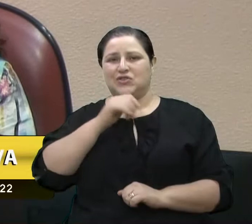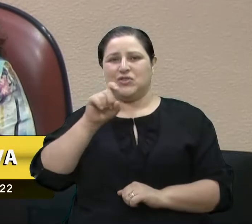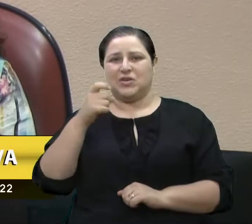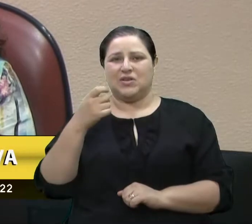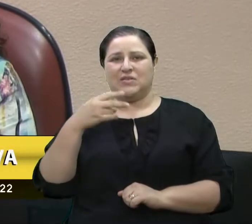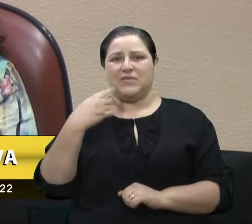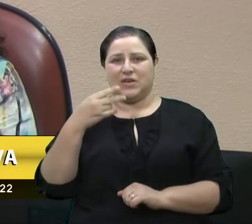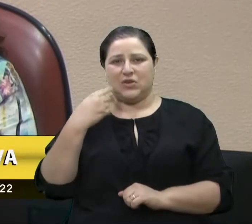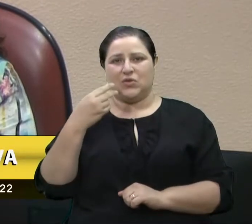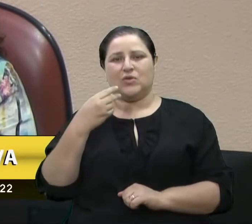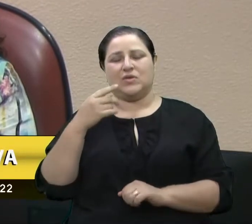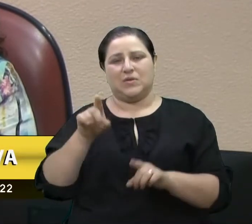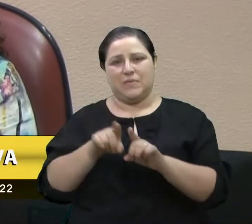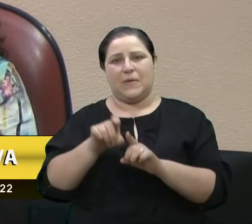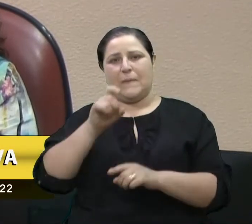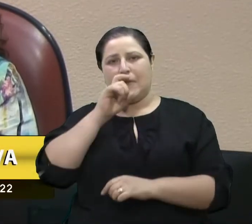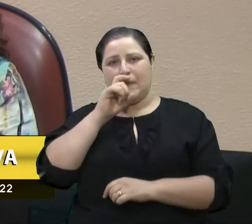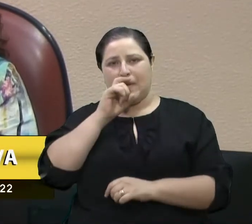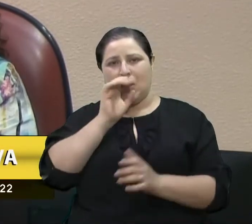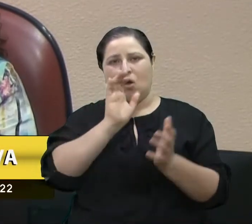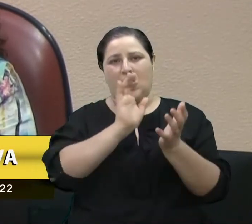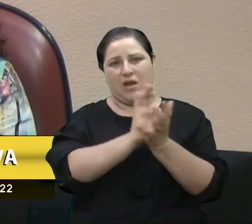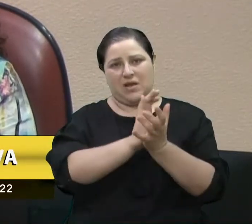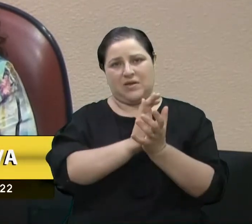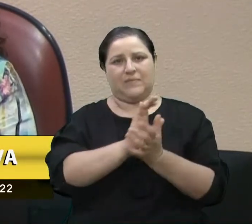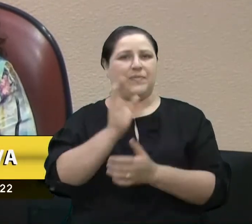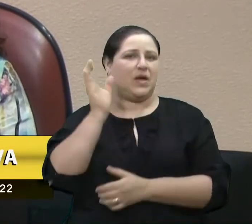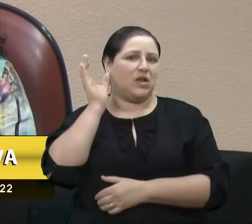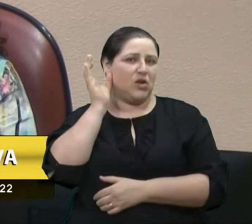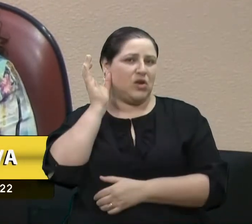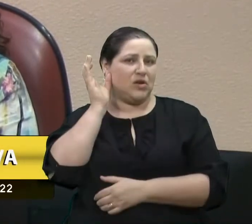e de um pai de um colega. Vereador Cadore, por gentileza.